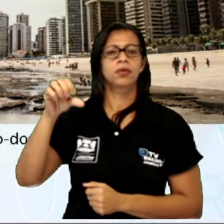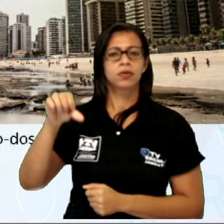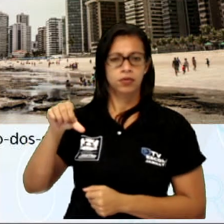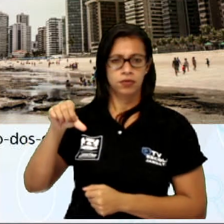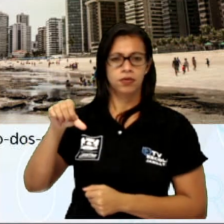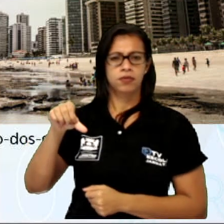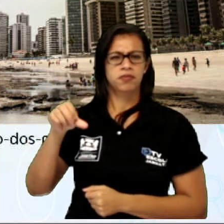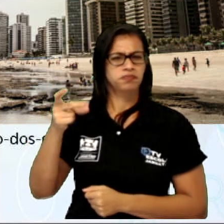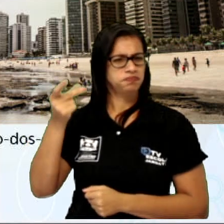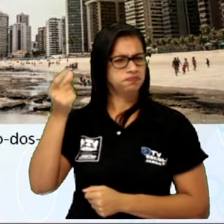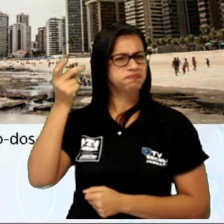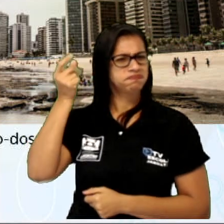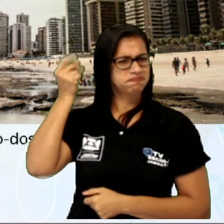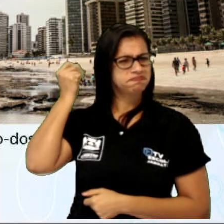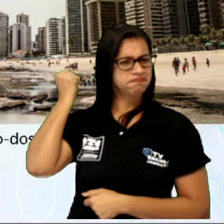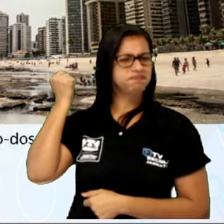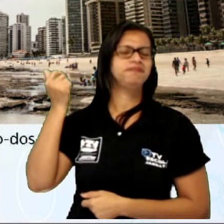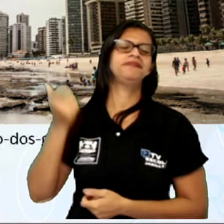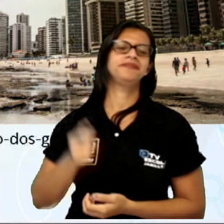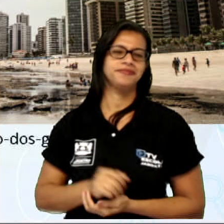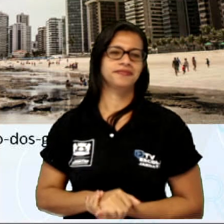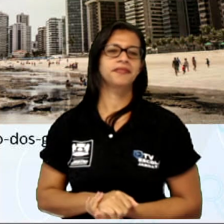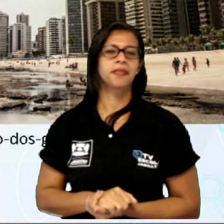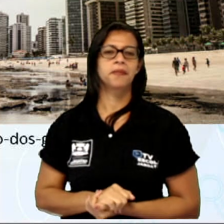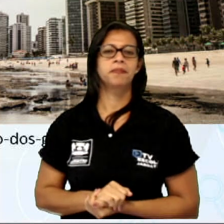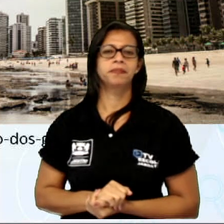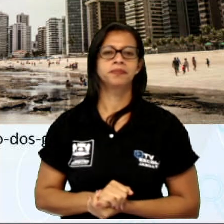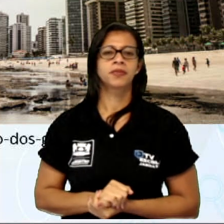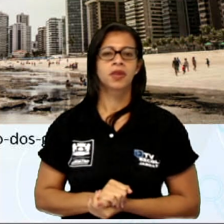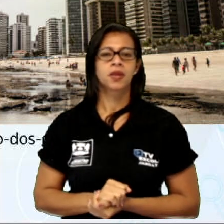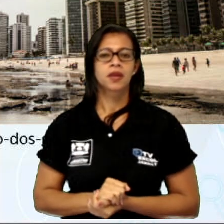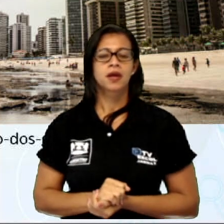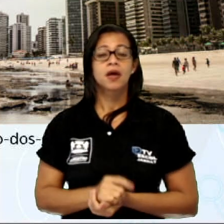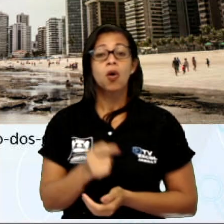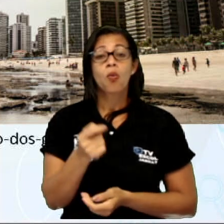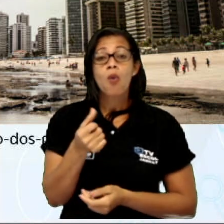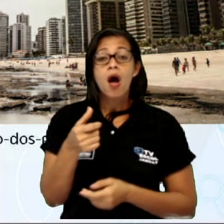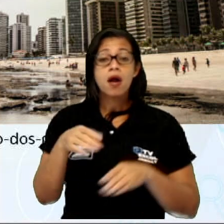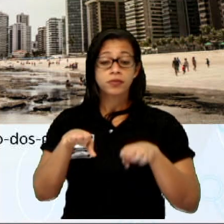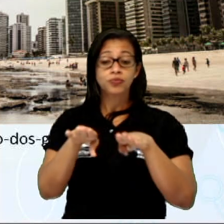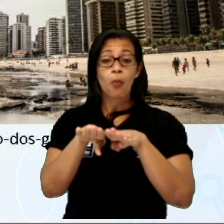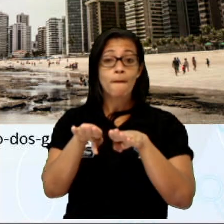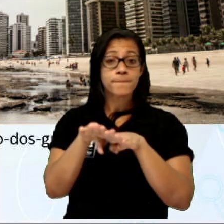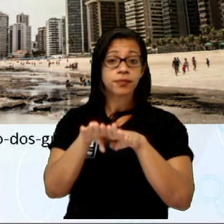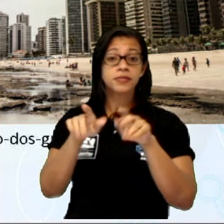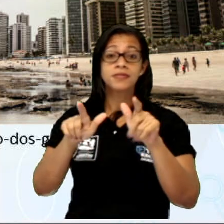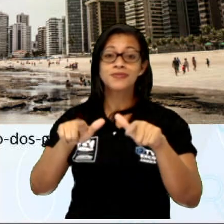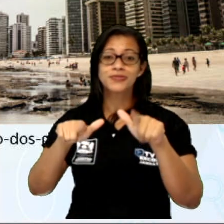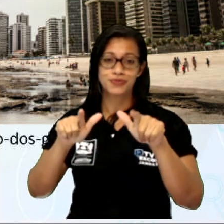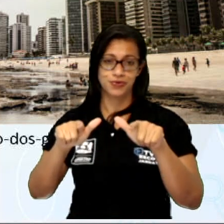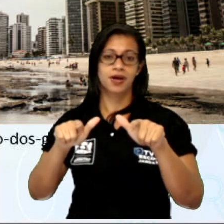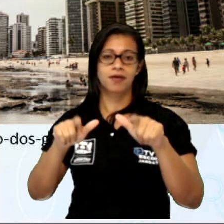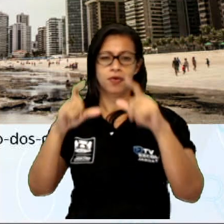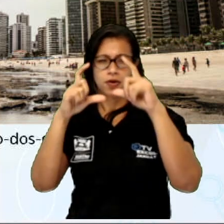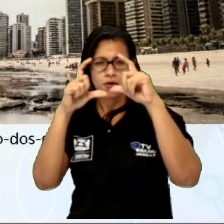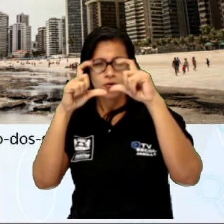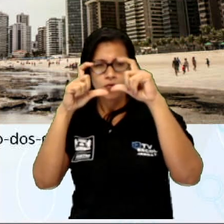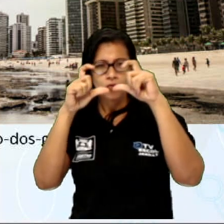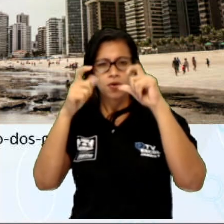E quase no mesmo lugar, foi tirada uma outra foto, agora no ano de